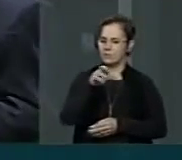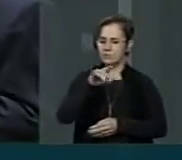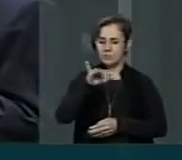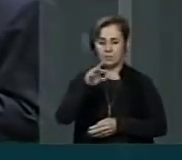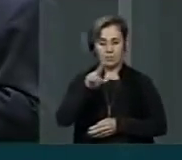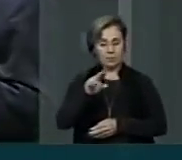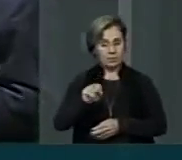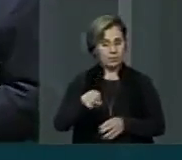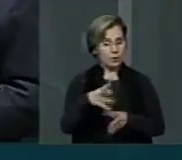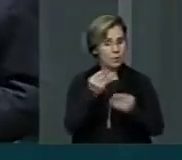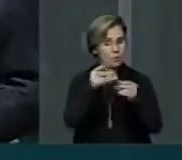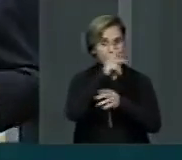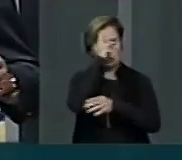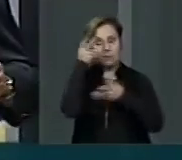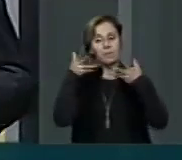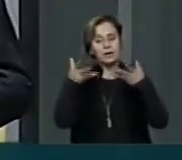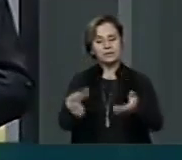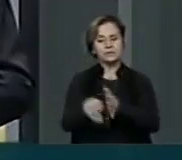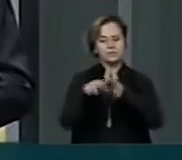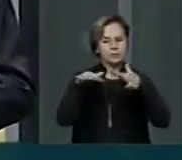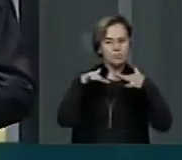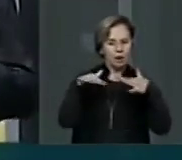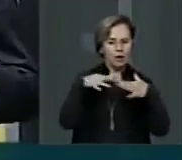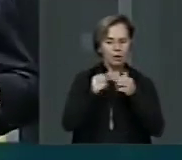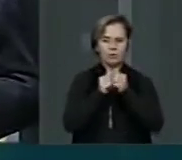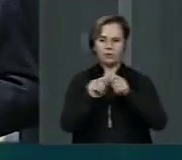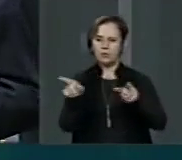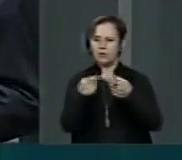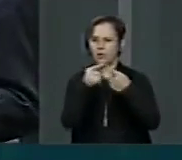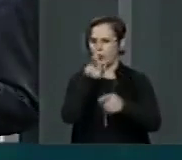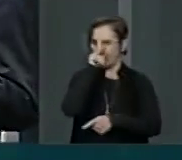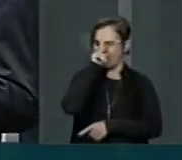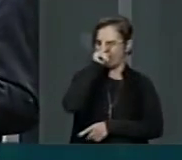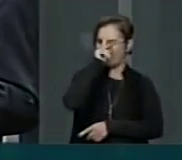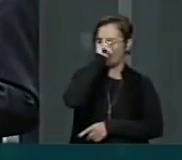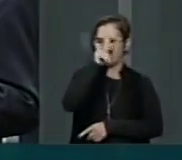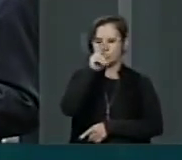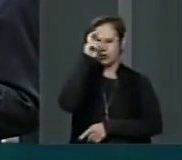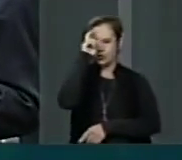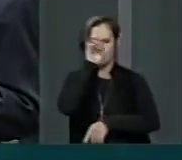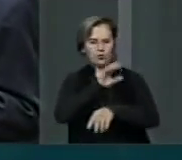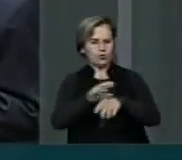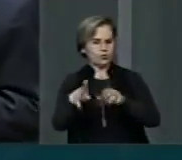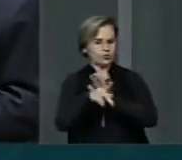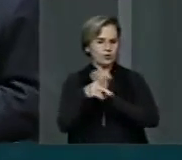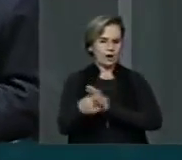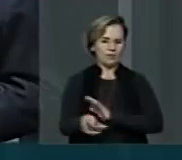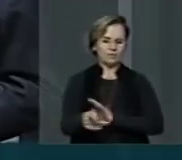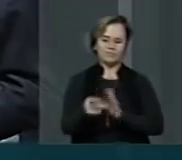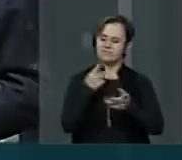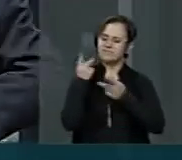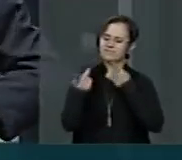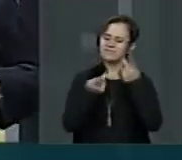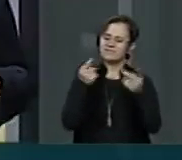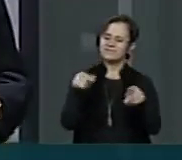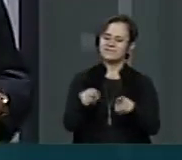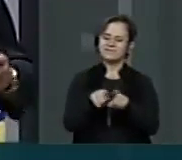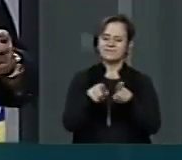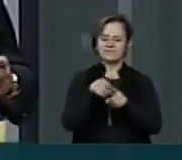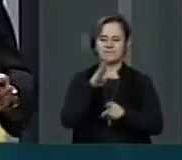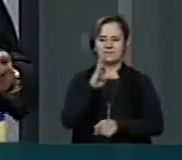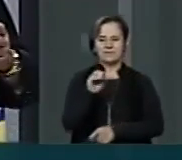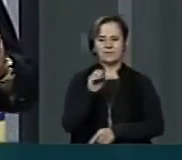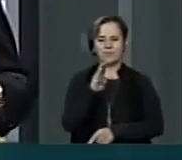pessoas que fazem parte deste movimento, um movimento forte, um movimento cultural. Mas dizer que Bob